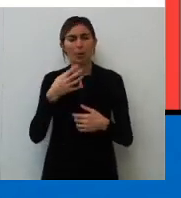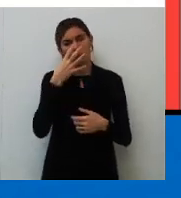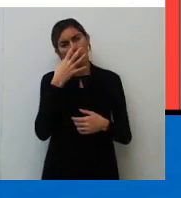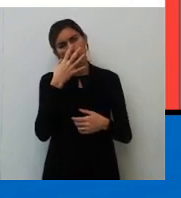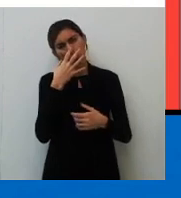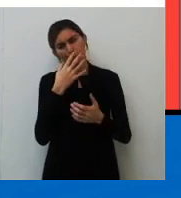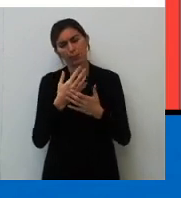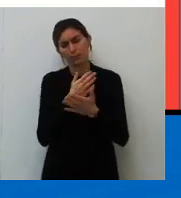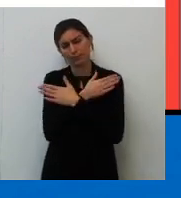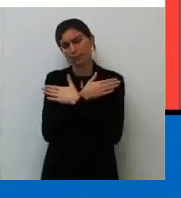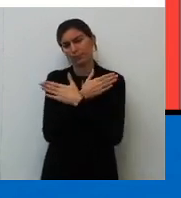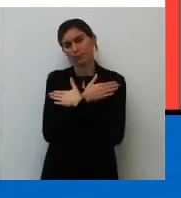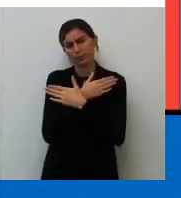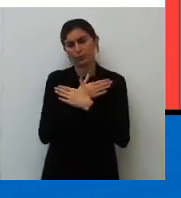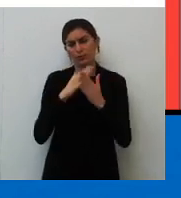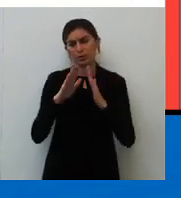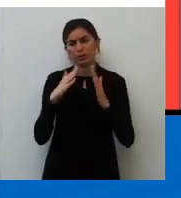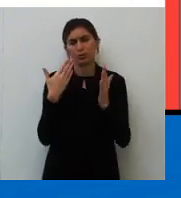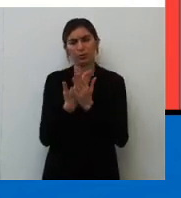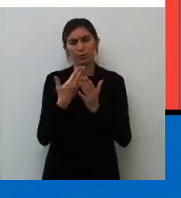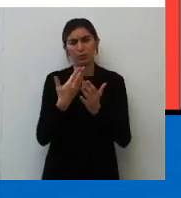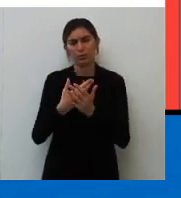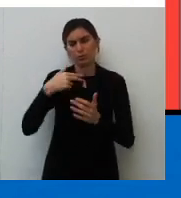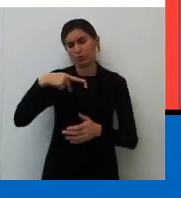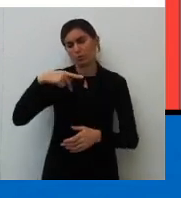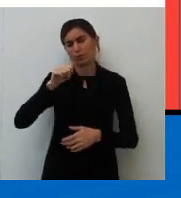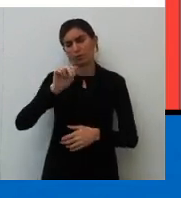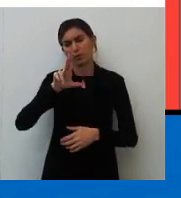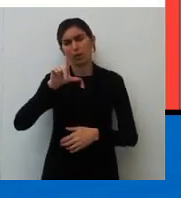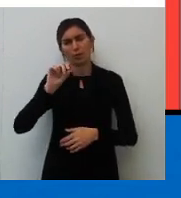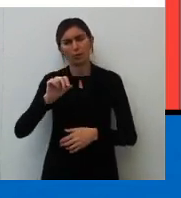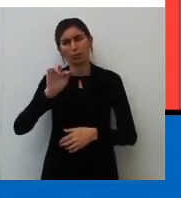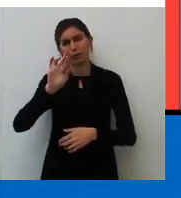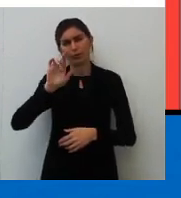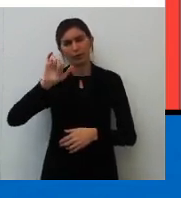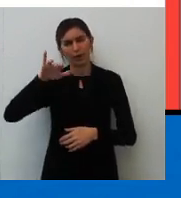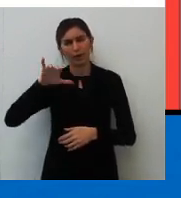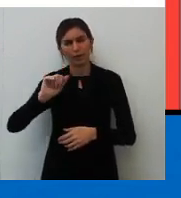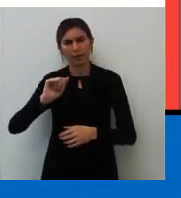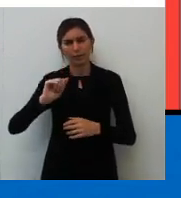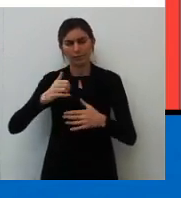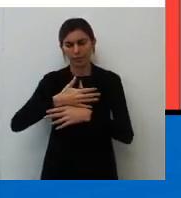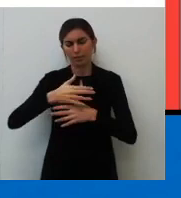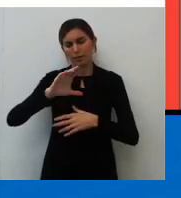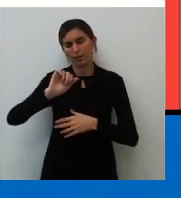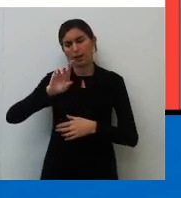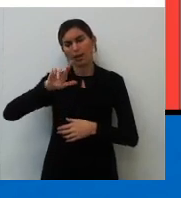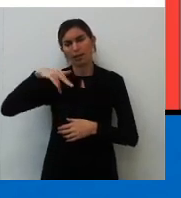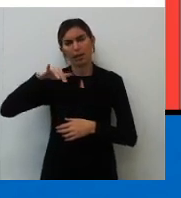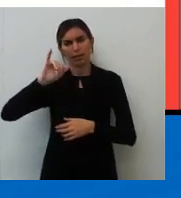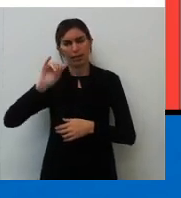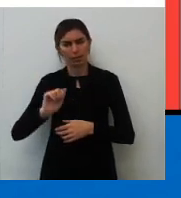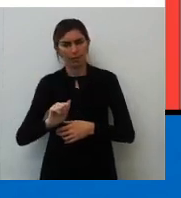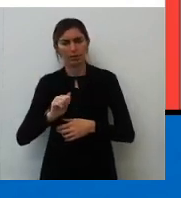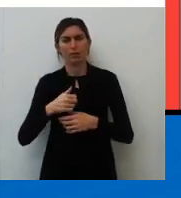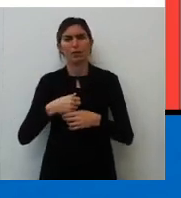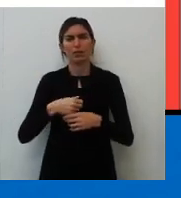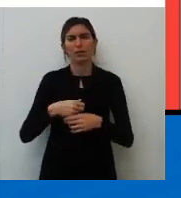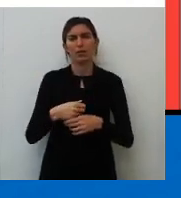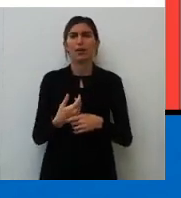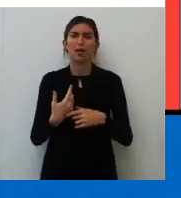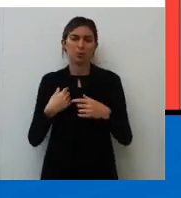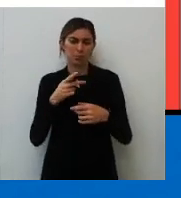assistindo, Luiz. Manda um abraço pra minha escola. até professor Paulo Freire, em Carnaíba, Pernambuco. Para nosso maravilhoso gestor, Pedro